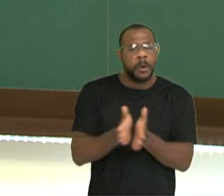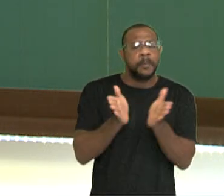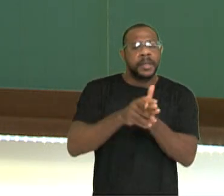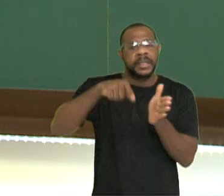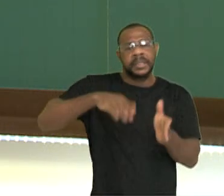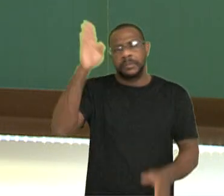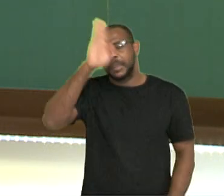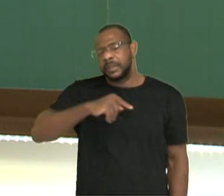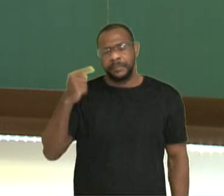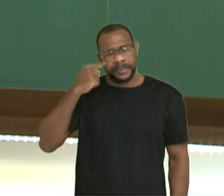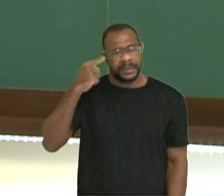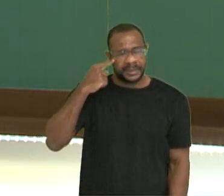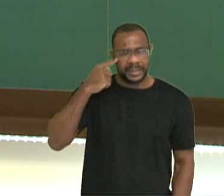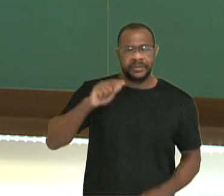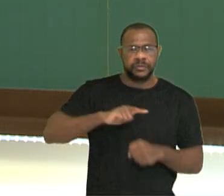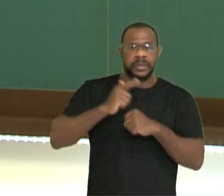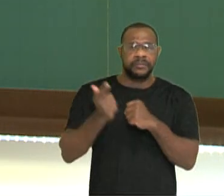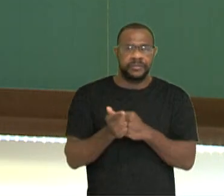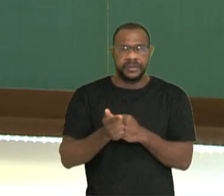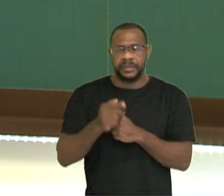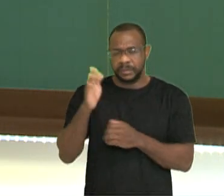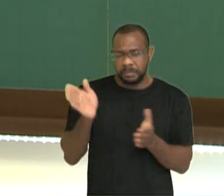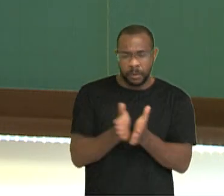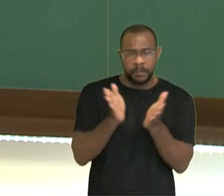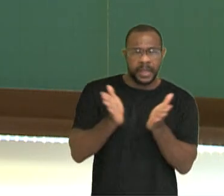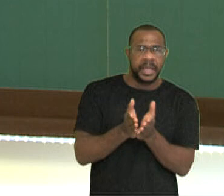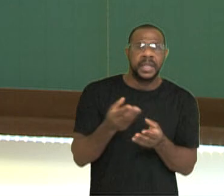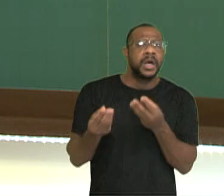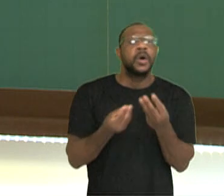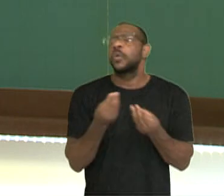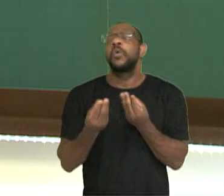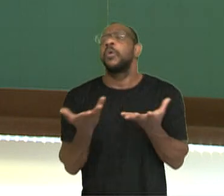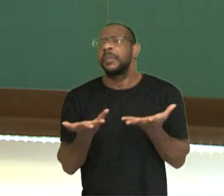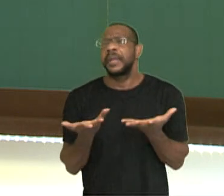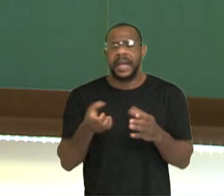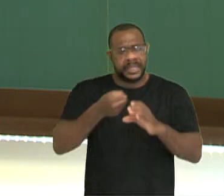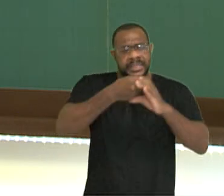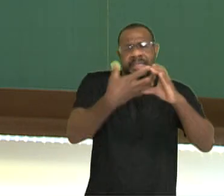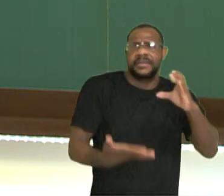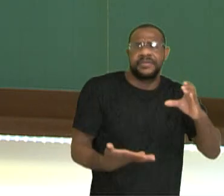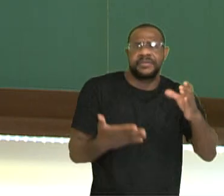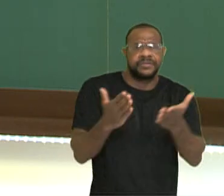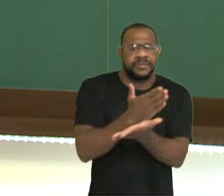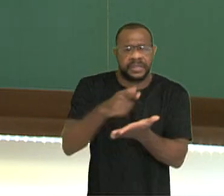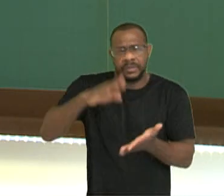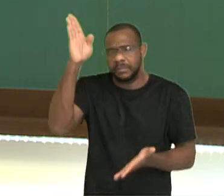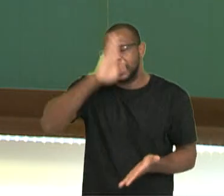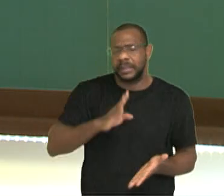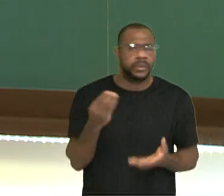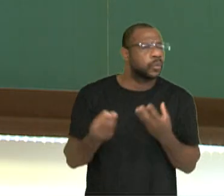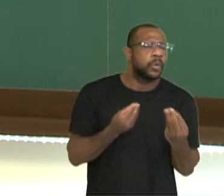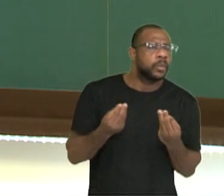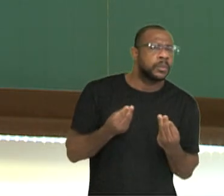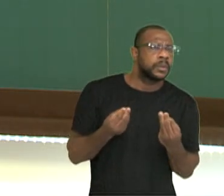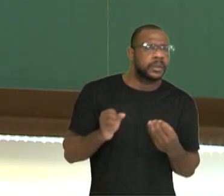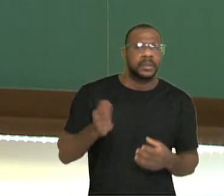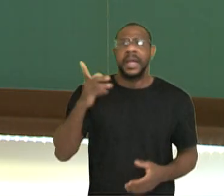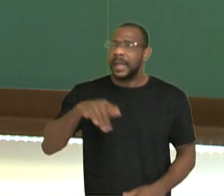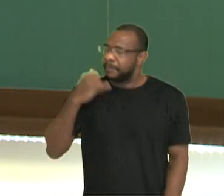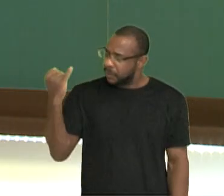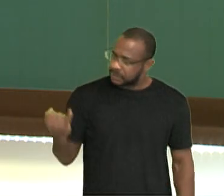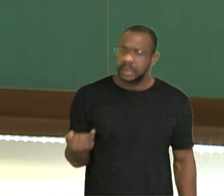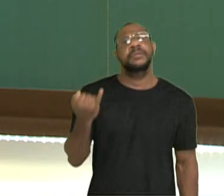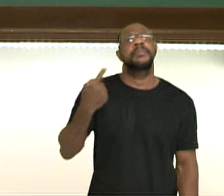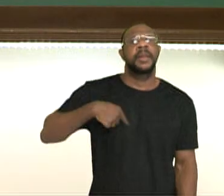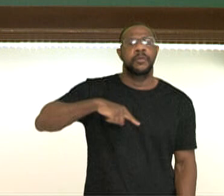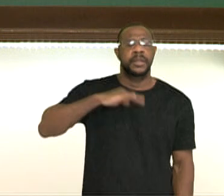Brasil, da geografia da pobreza. A ideia de como está distribuída essa característica no território brasileiro. Isso é importantíssimo